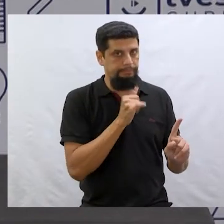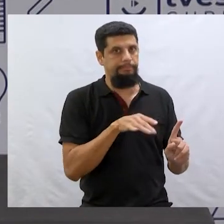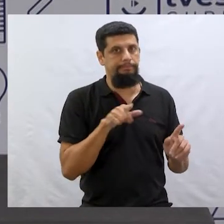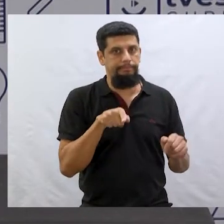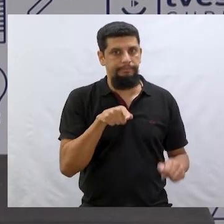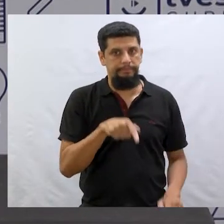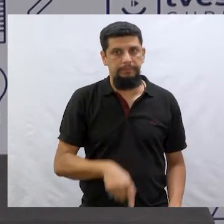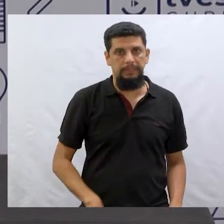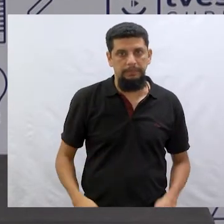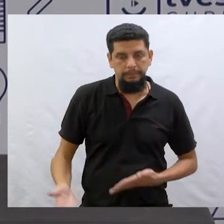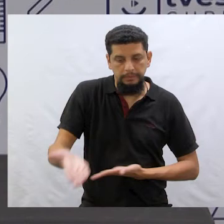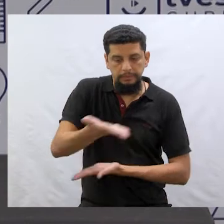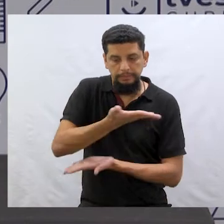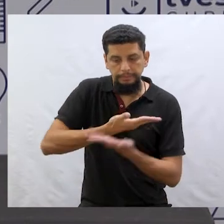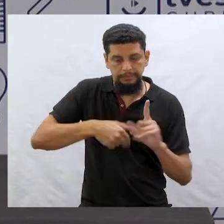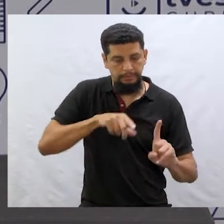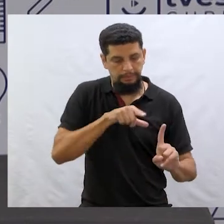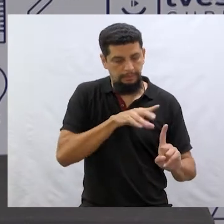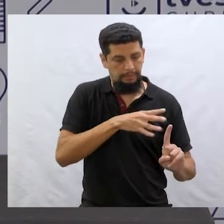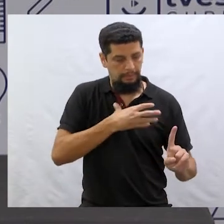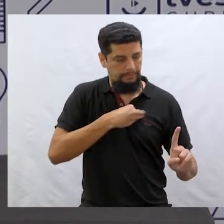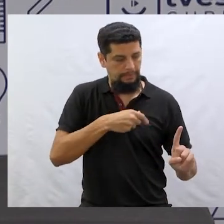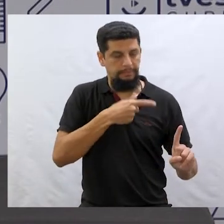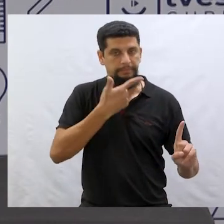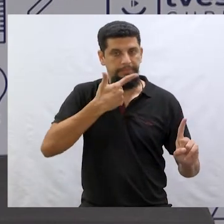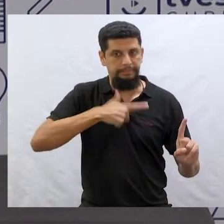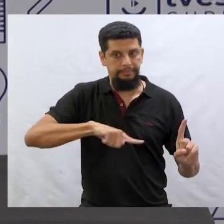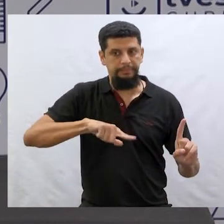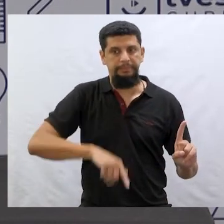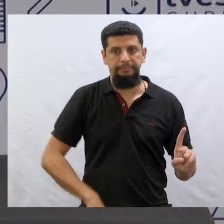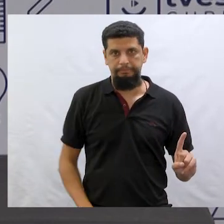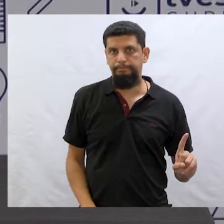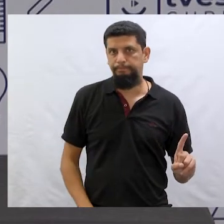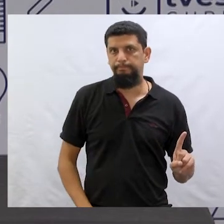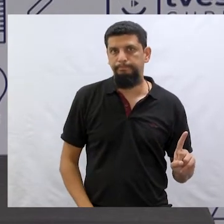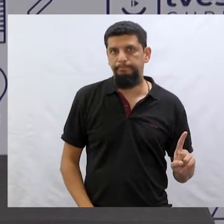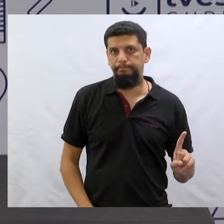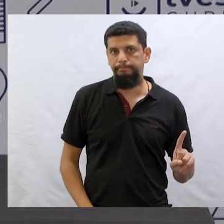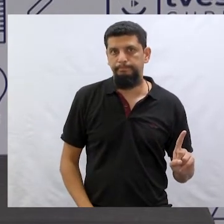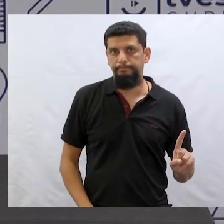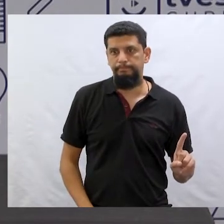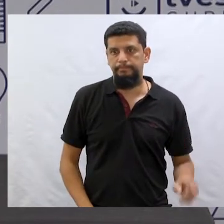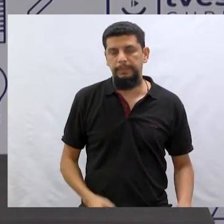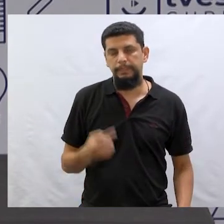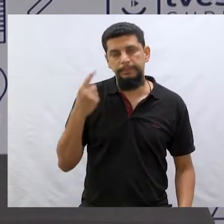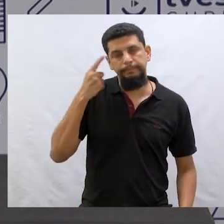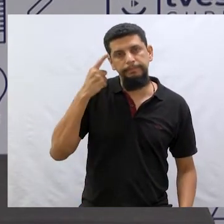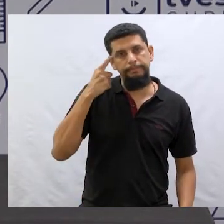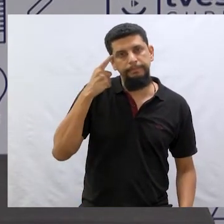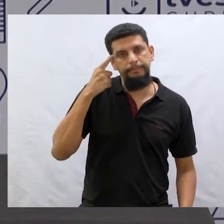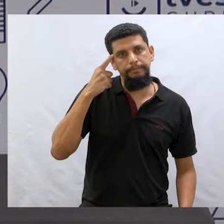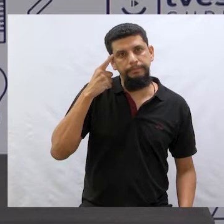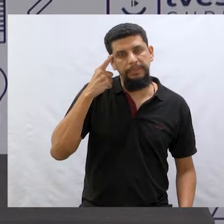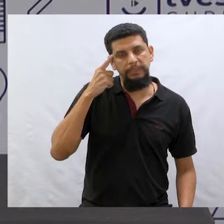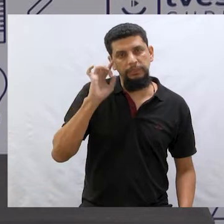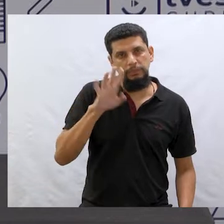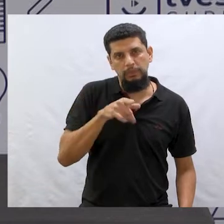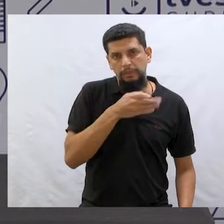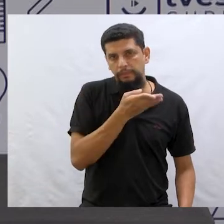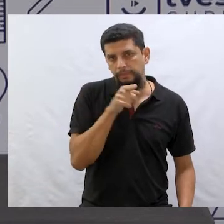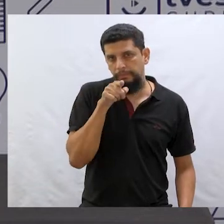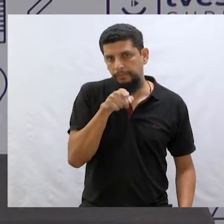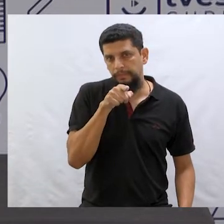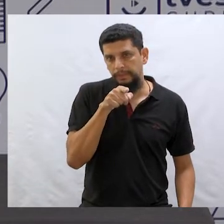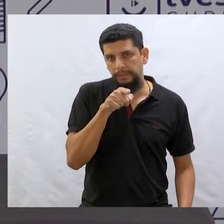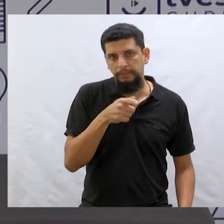provavelmente, vai envolver esse filho de novo. O Matheus está ali de novo, não está? Vamos pensar só um pouquinho aí para ver se